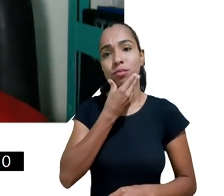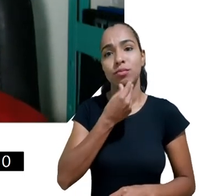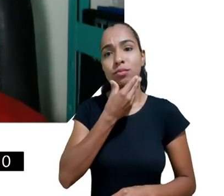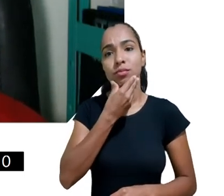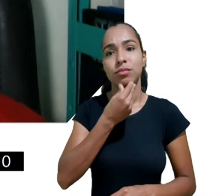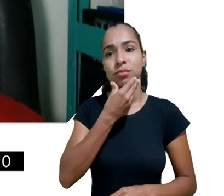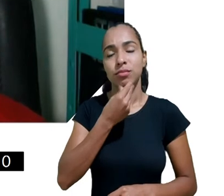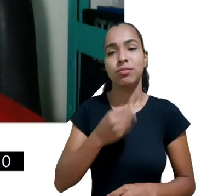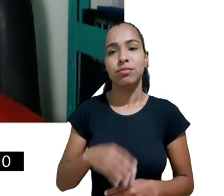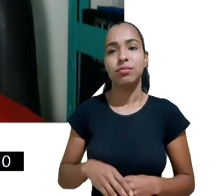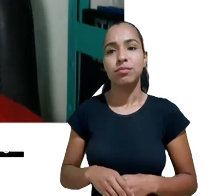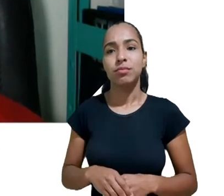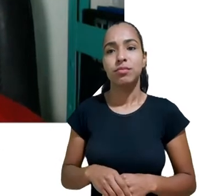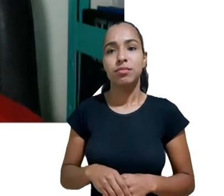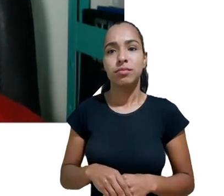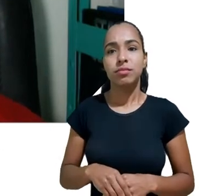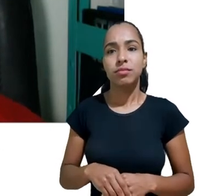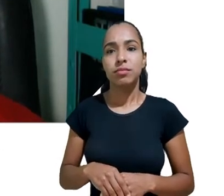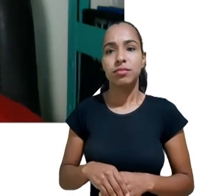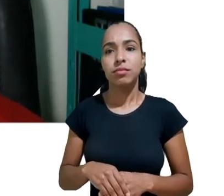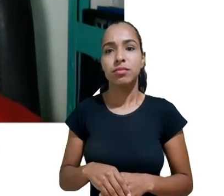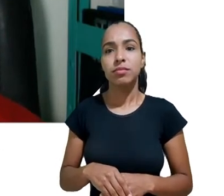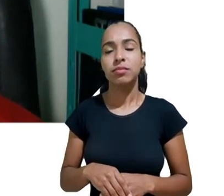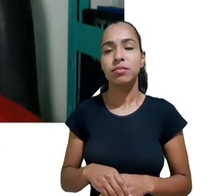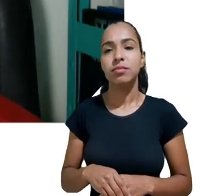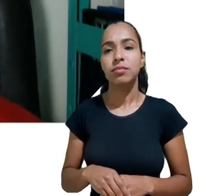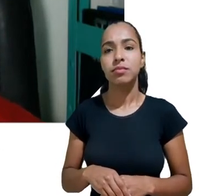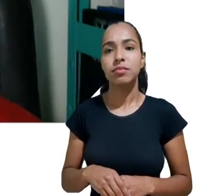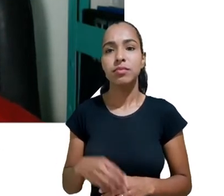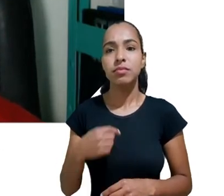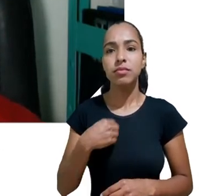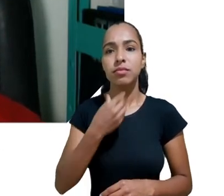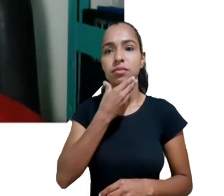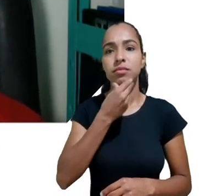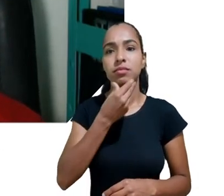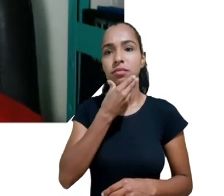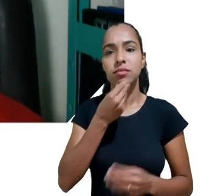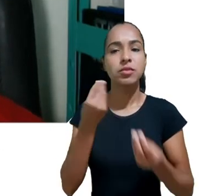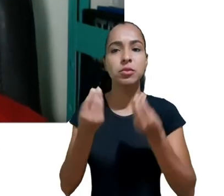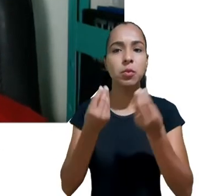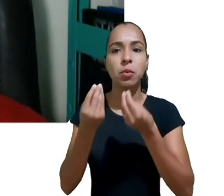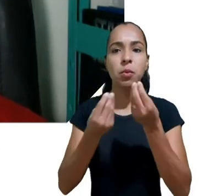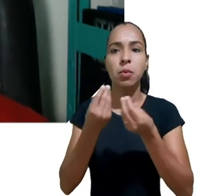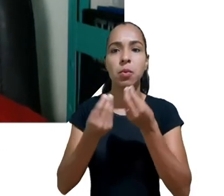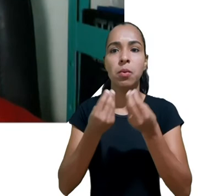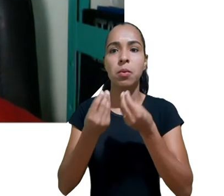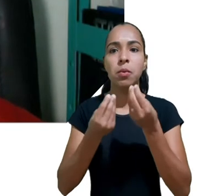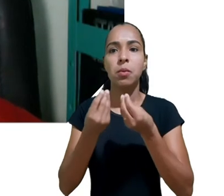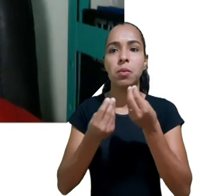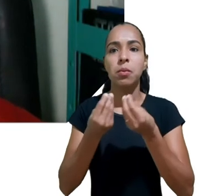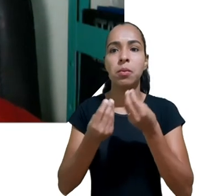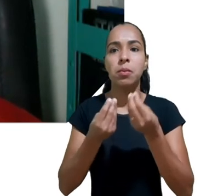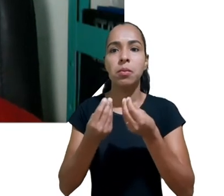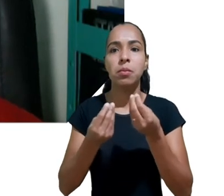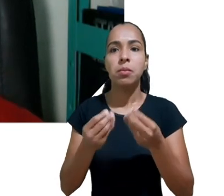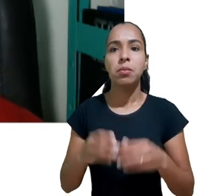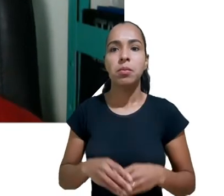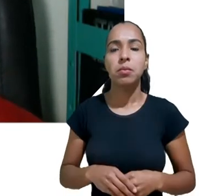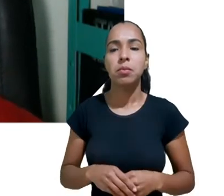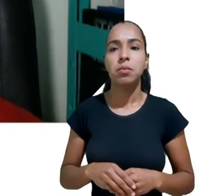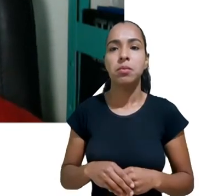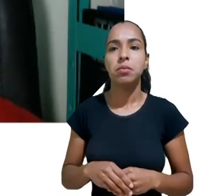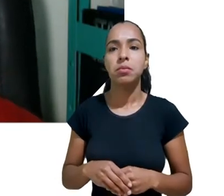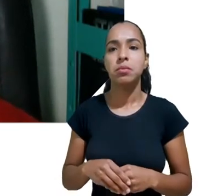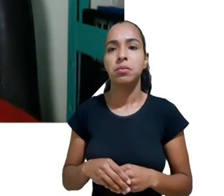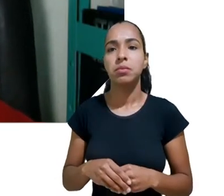pense menos em culpa e mais em assumir responsabilidade então não olhar